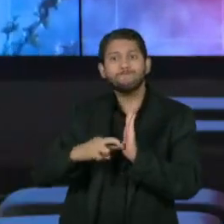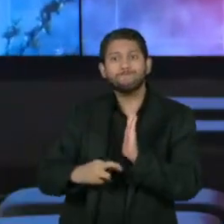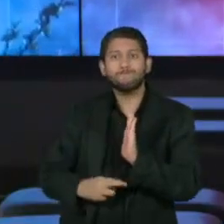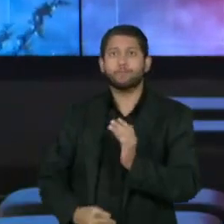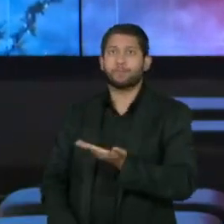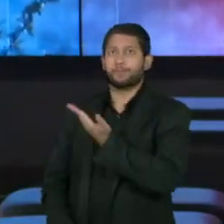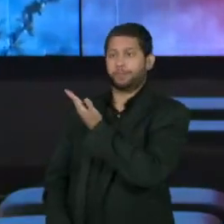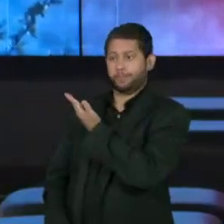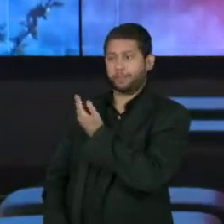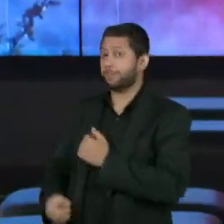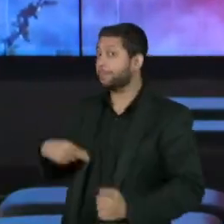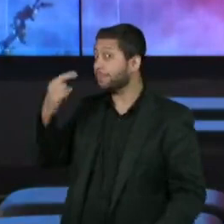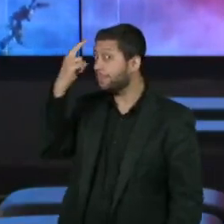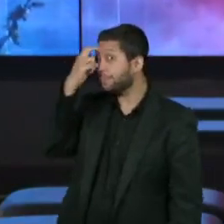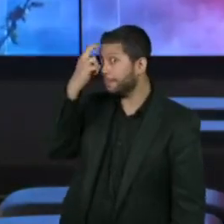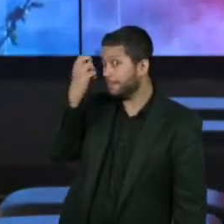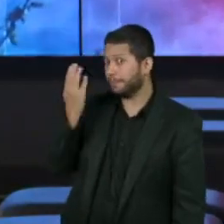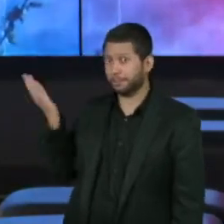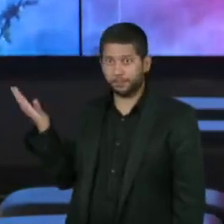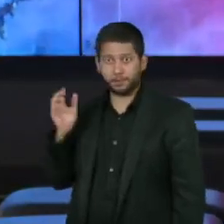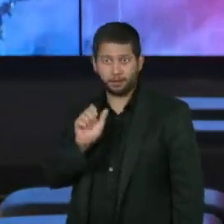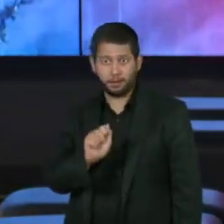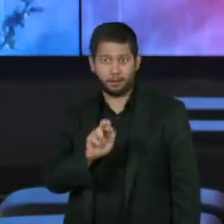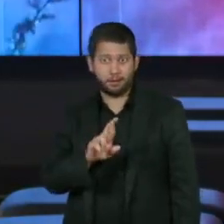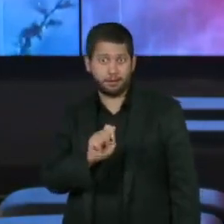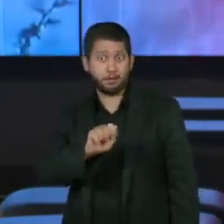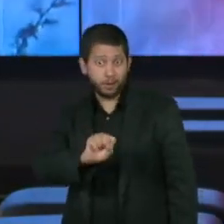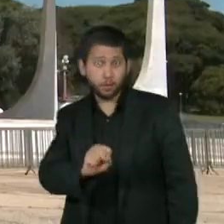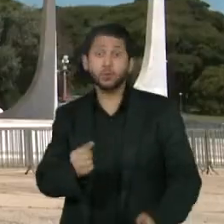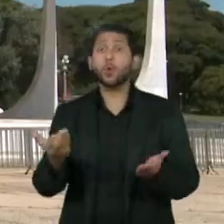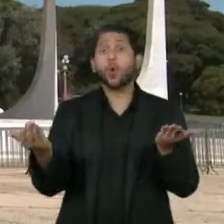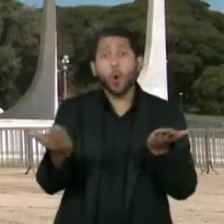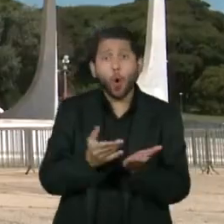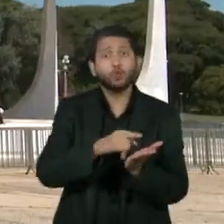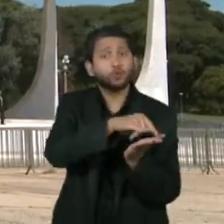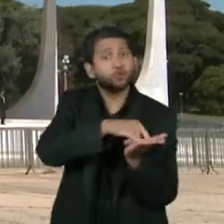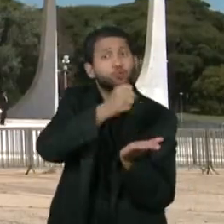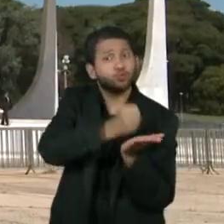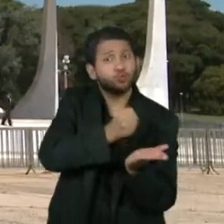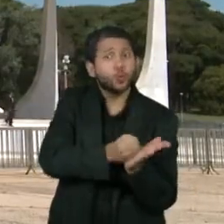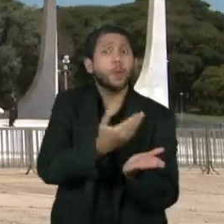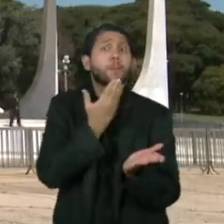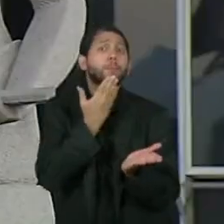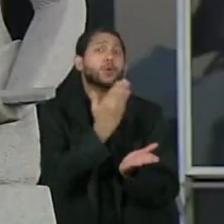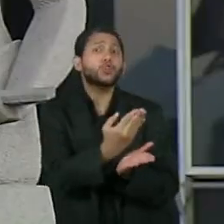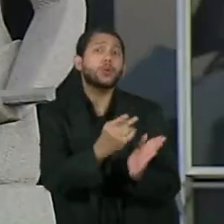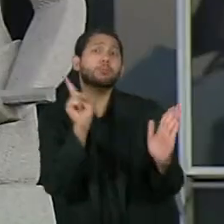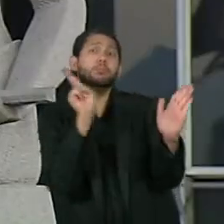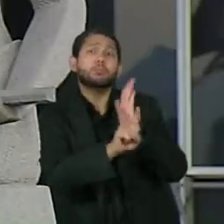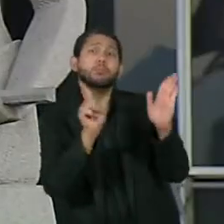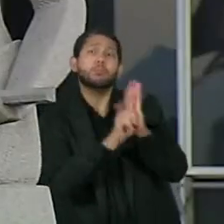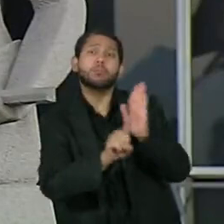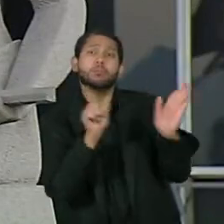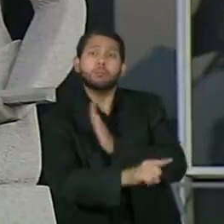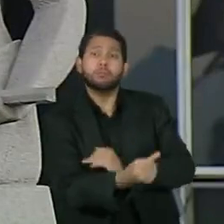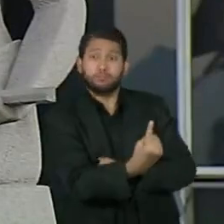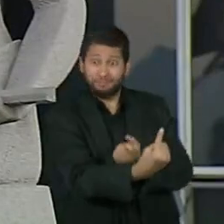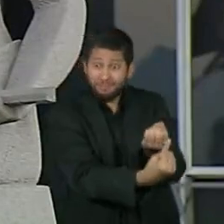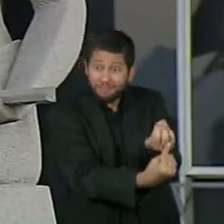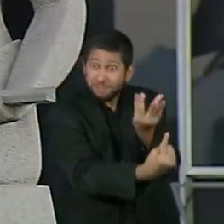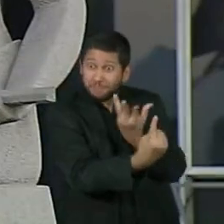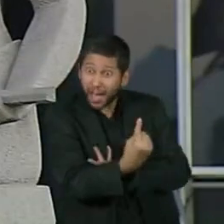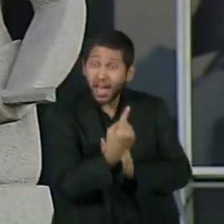O Procurador-Geral da República, Augusto Aras, protocolou no Supremo Tribunal Federal o pedido de abertura de inquérito para